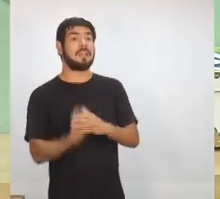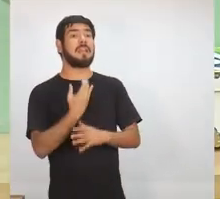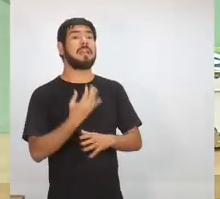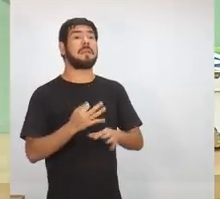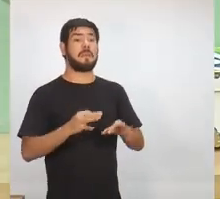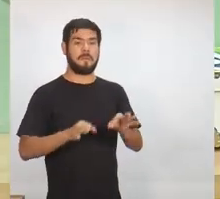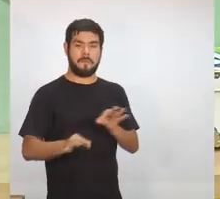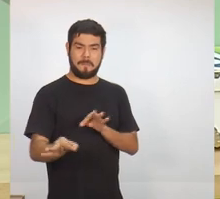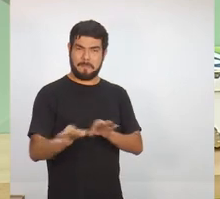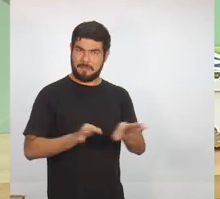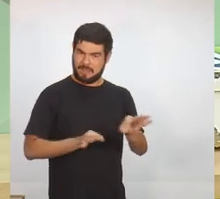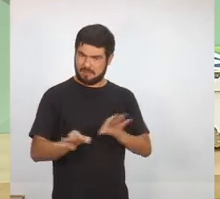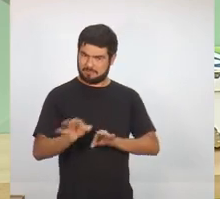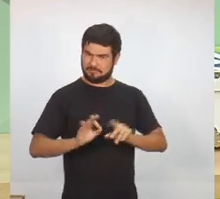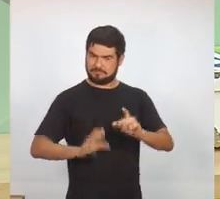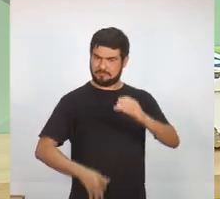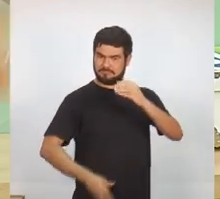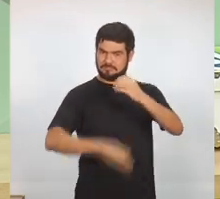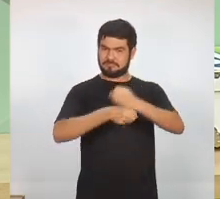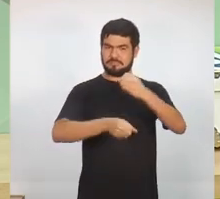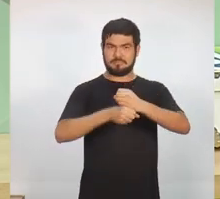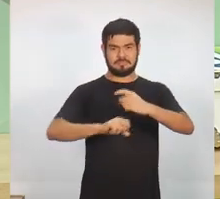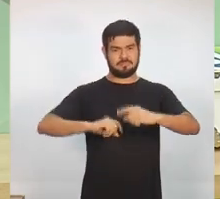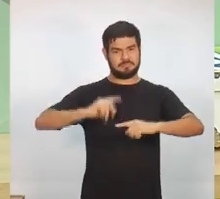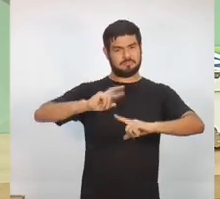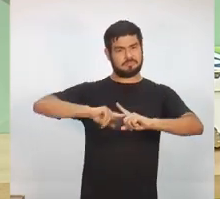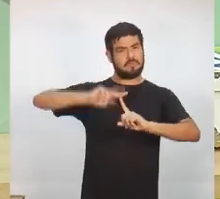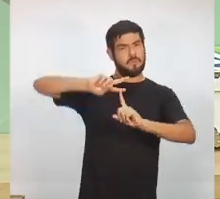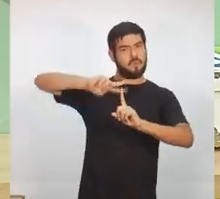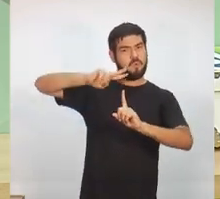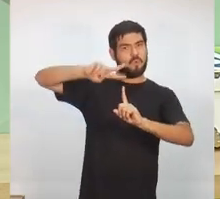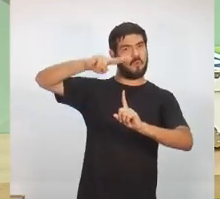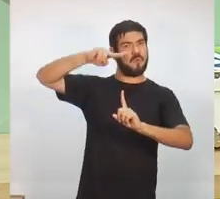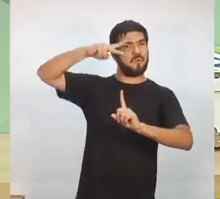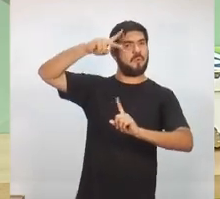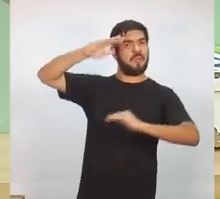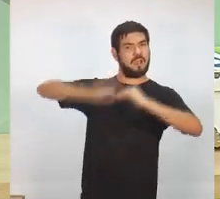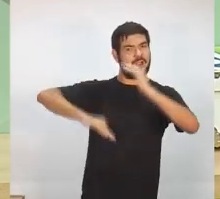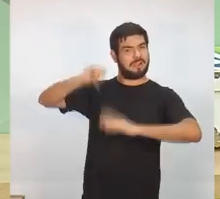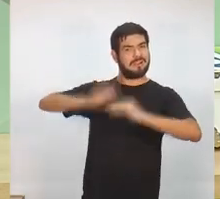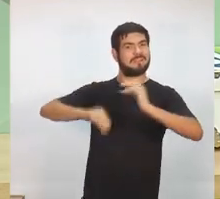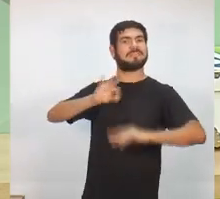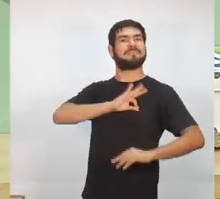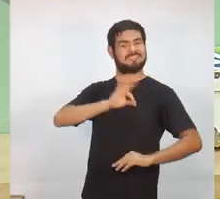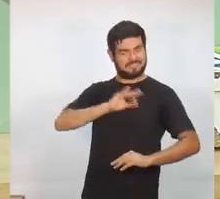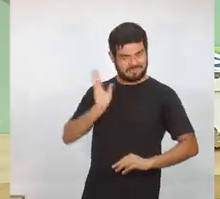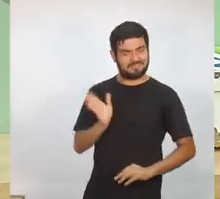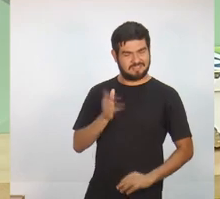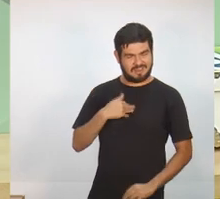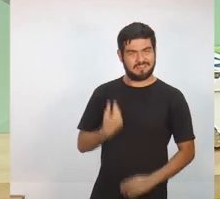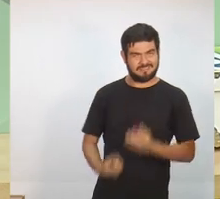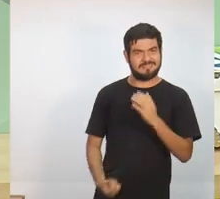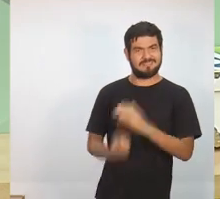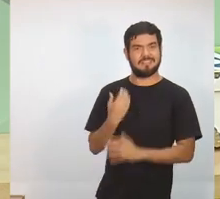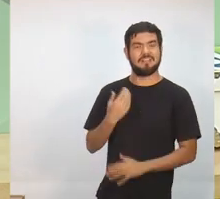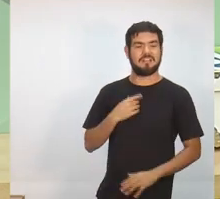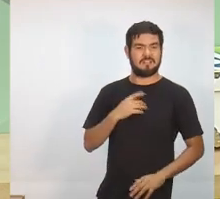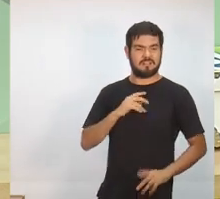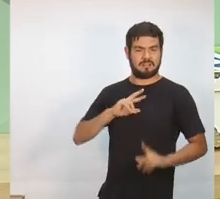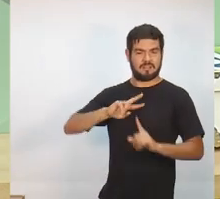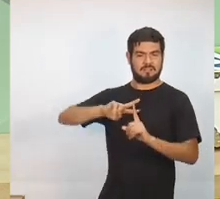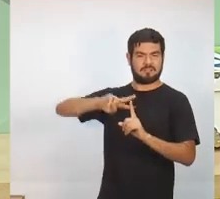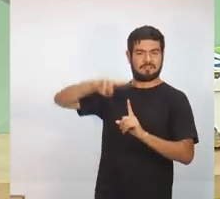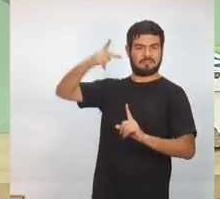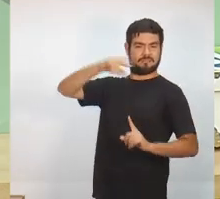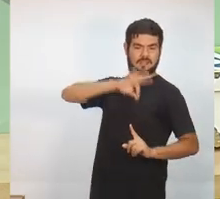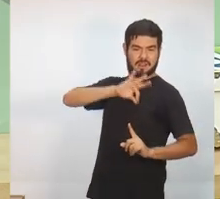e carreiras da Polícia Civil e Militar, como de todos os servidores do estado. Valorizei os profissionais. Demos um reajuste de 48